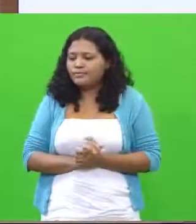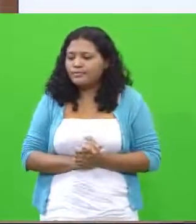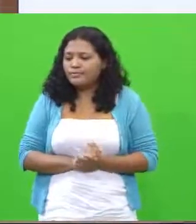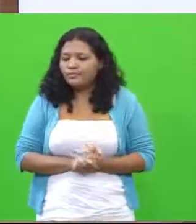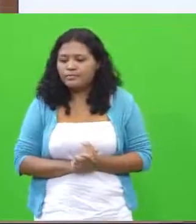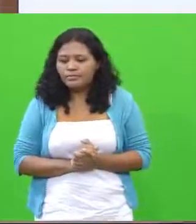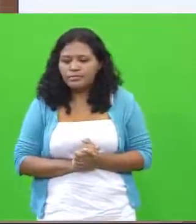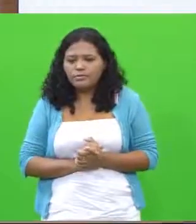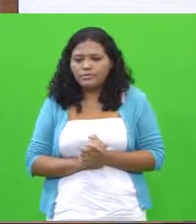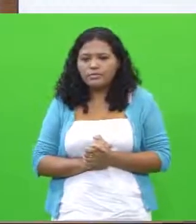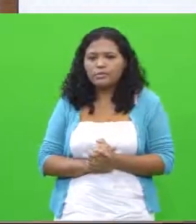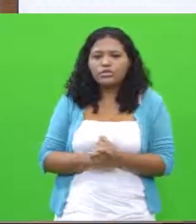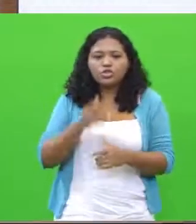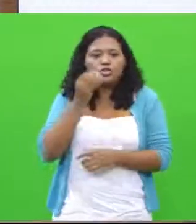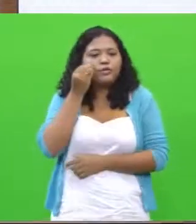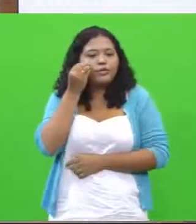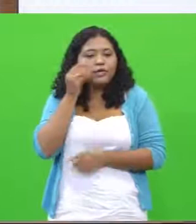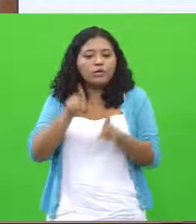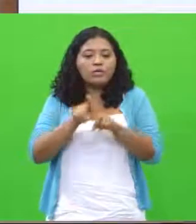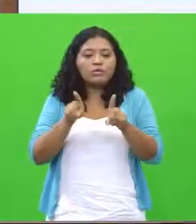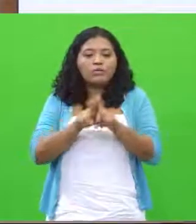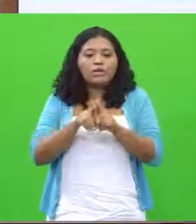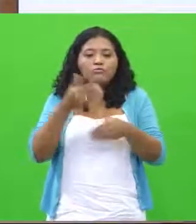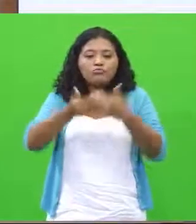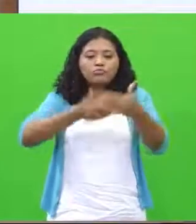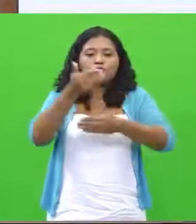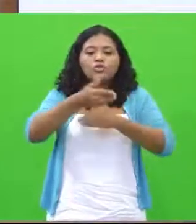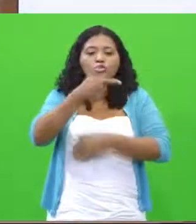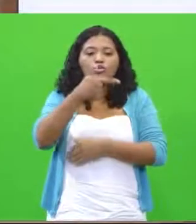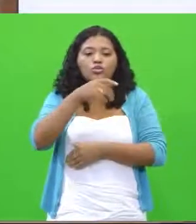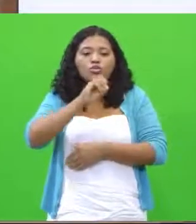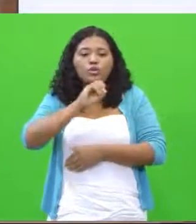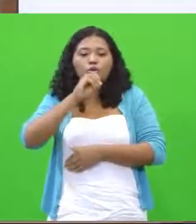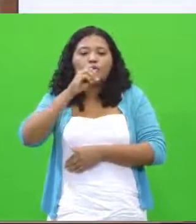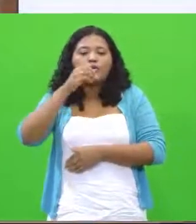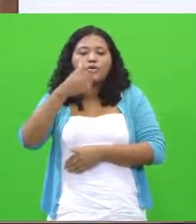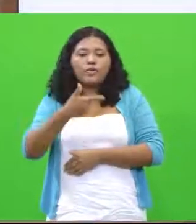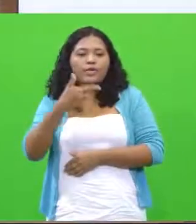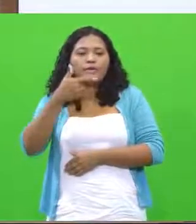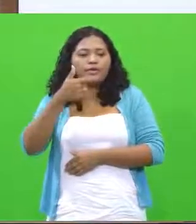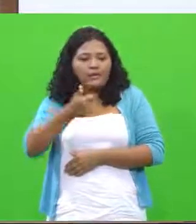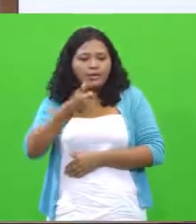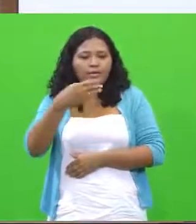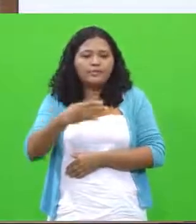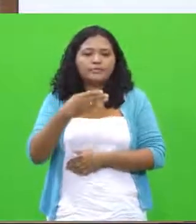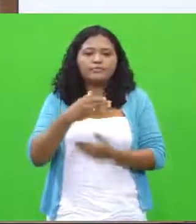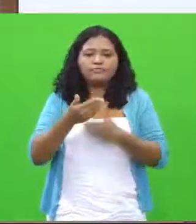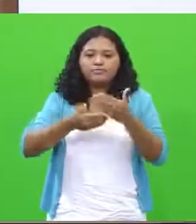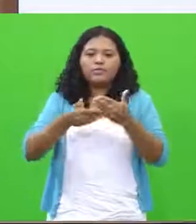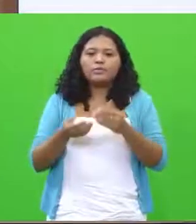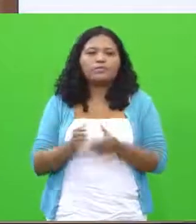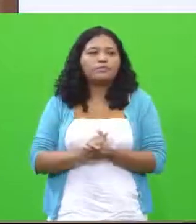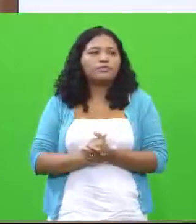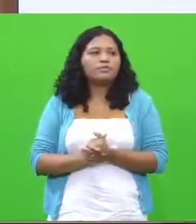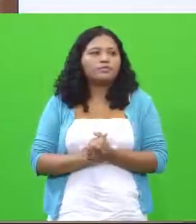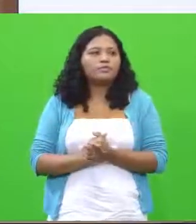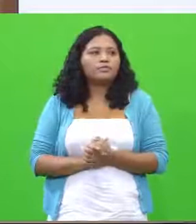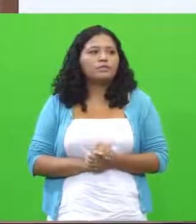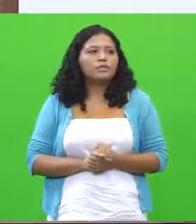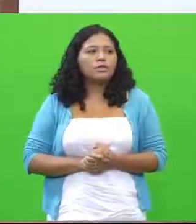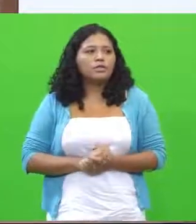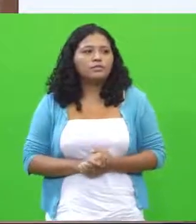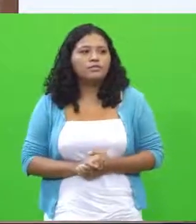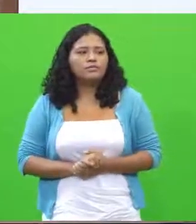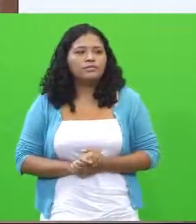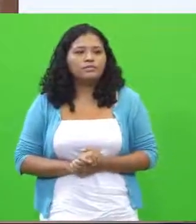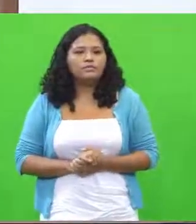resultado desse processo no ano de 2014. Podemos passar para as próximas? Podemos. Aí vocês vão ver os dados aí que a Lúcia vai